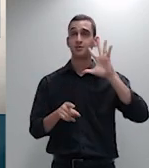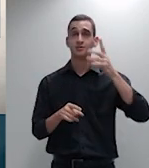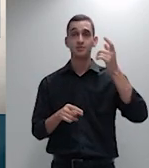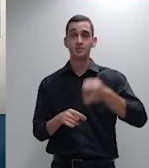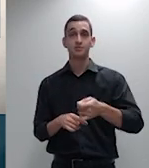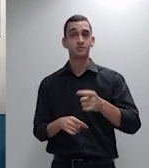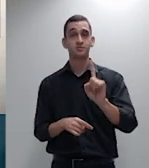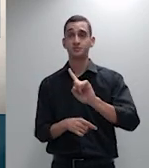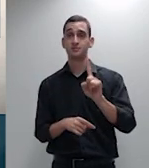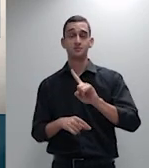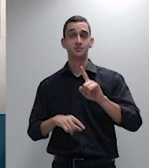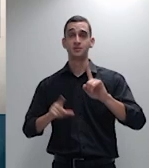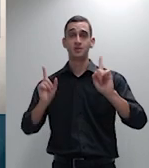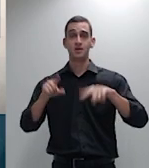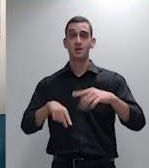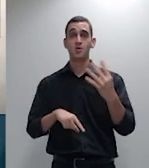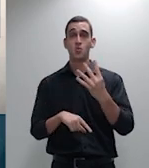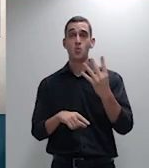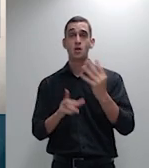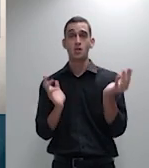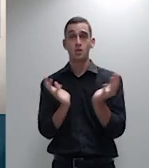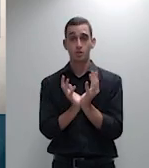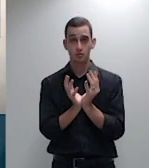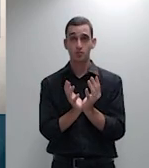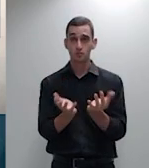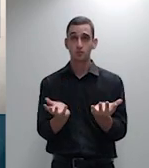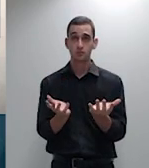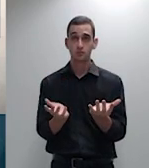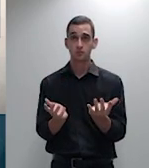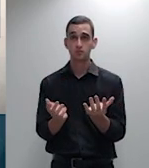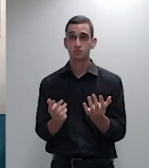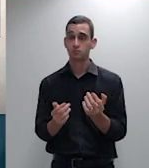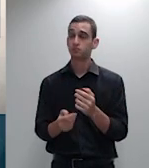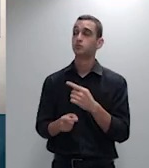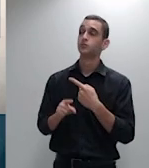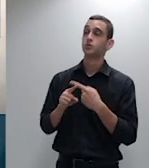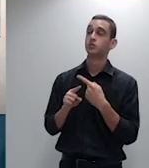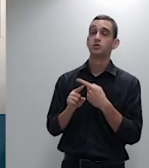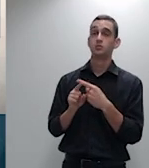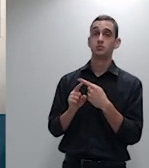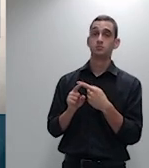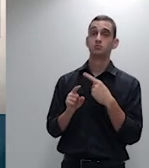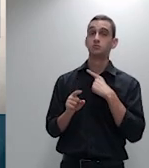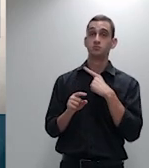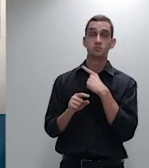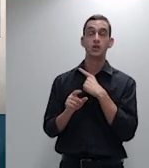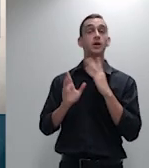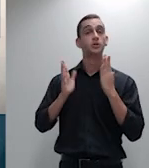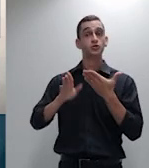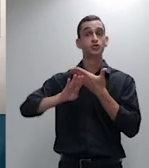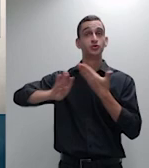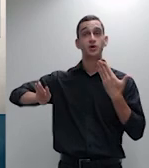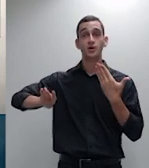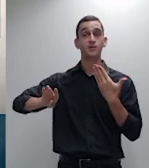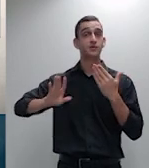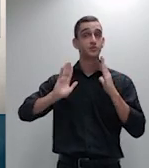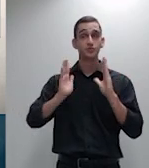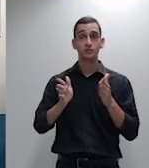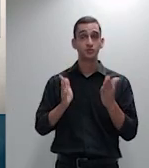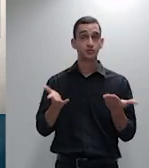é porque na verdade lá se afastou a litipendência então ela não está